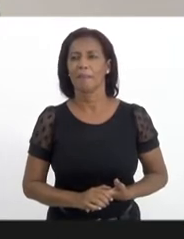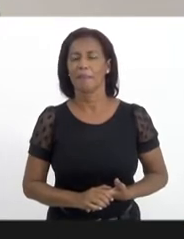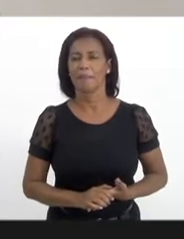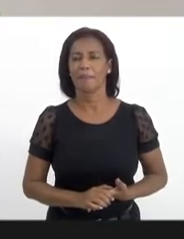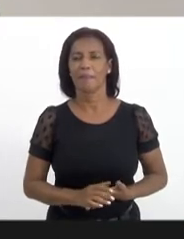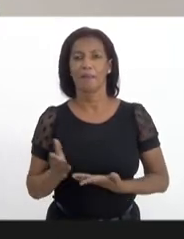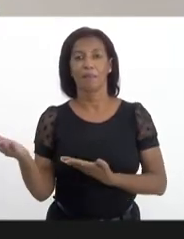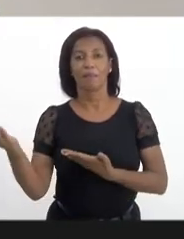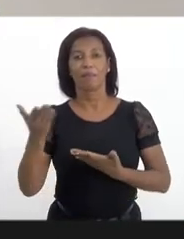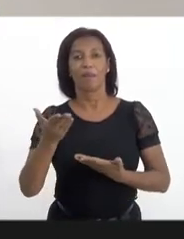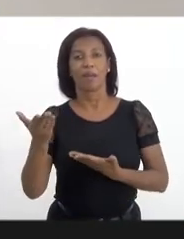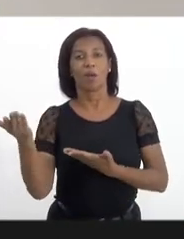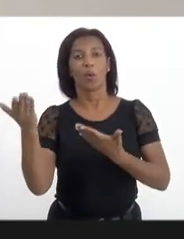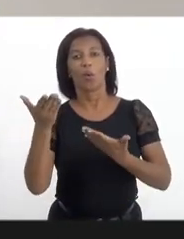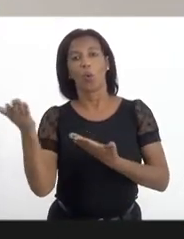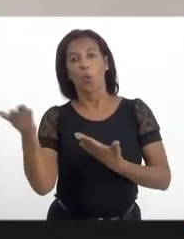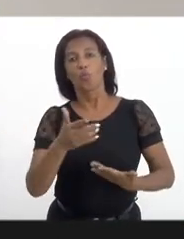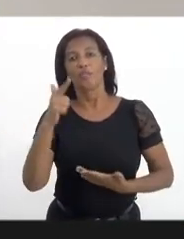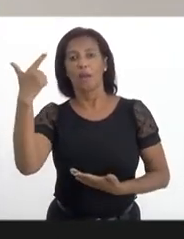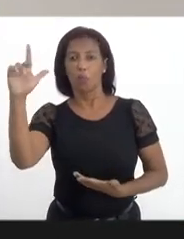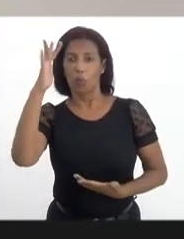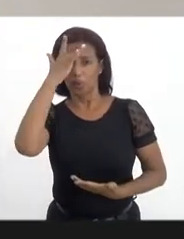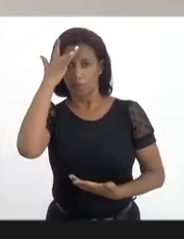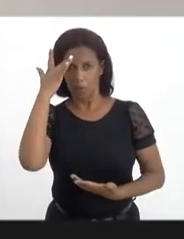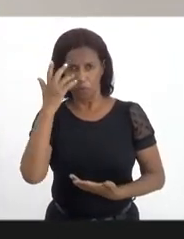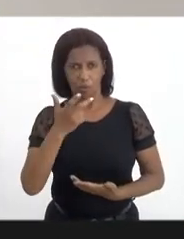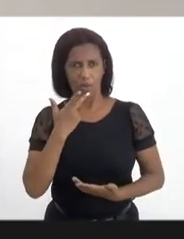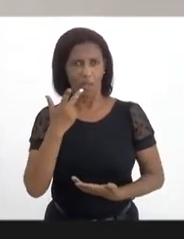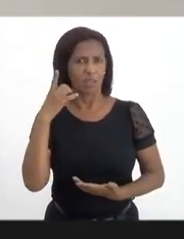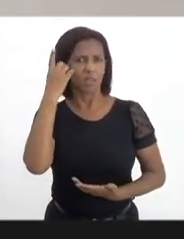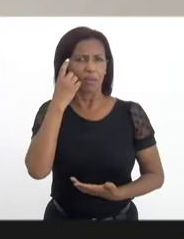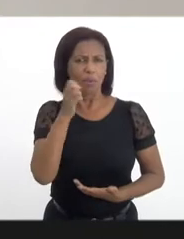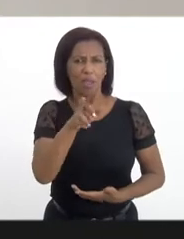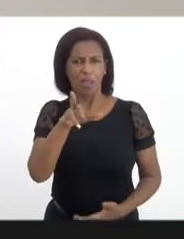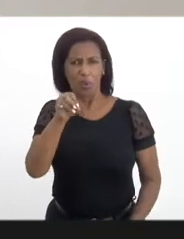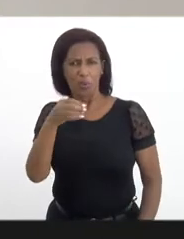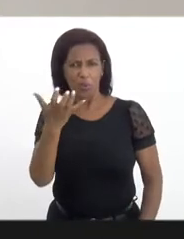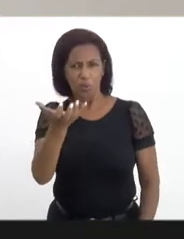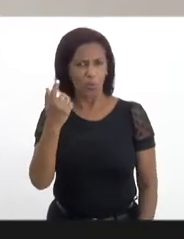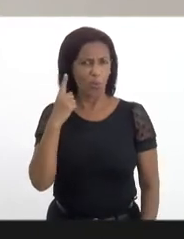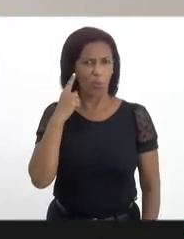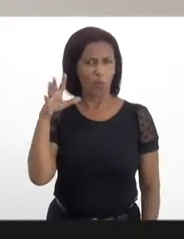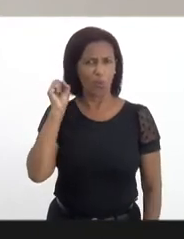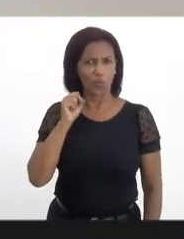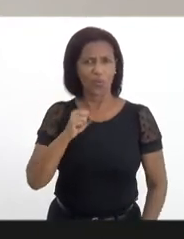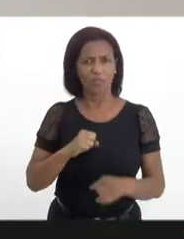para passarmos para o nosso próximo convidado. O deputado Eurico Júnior me ouve.